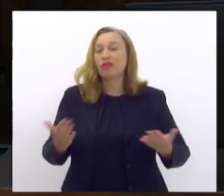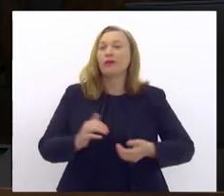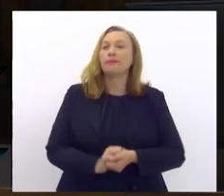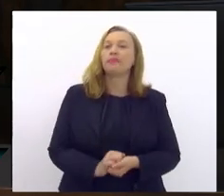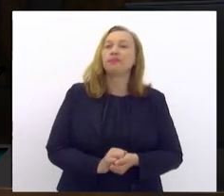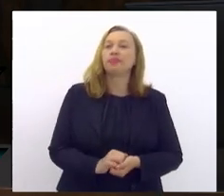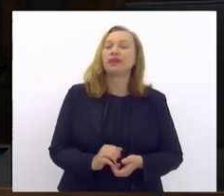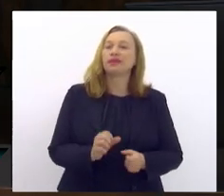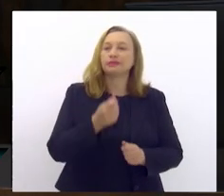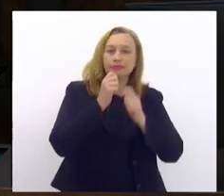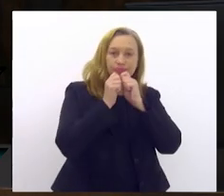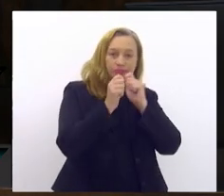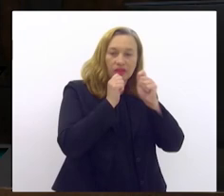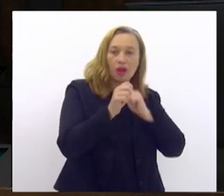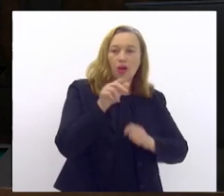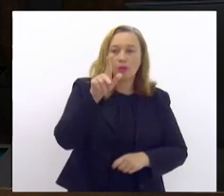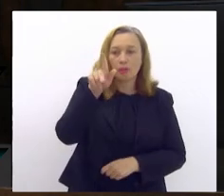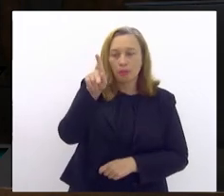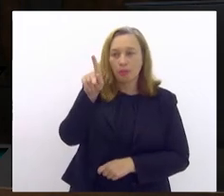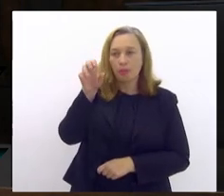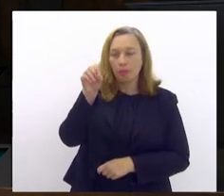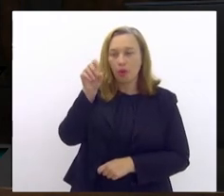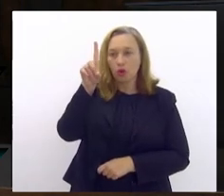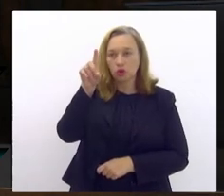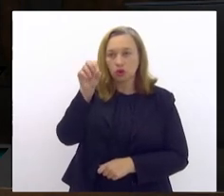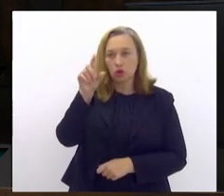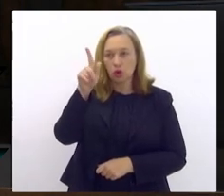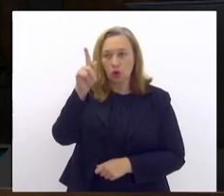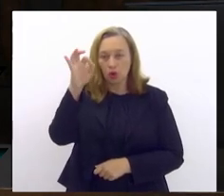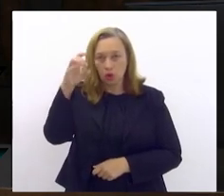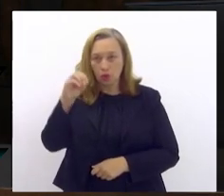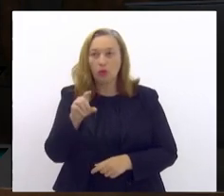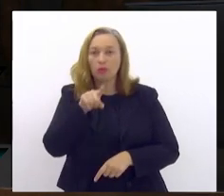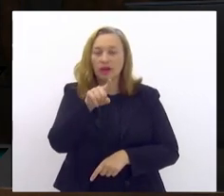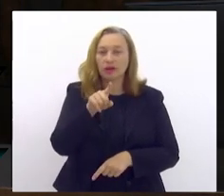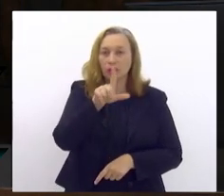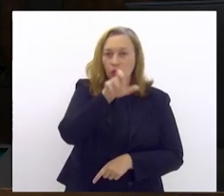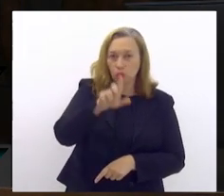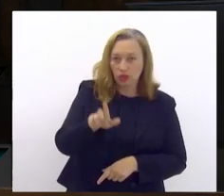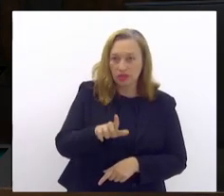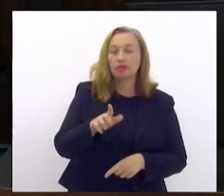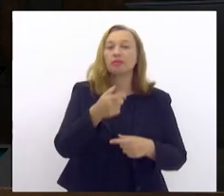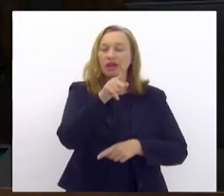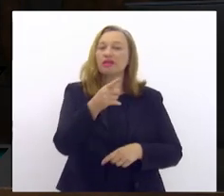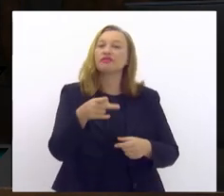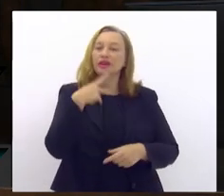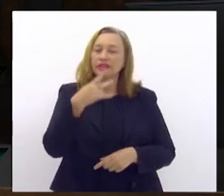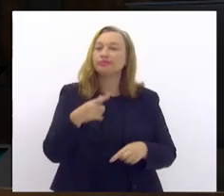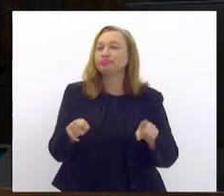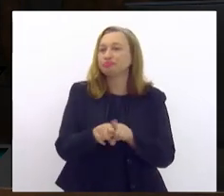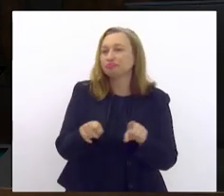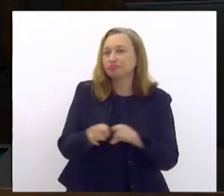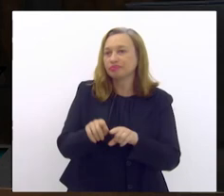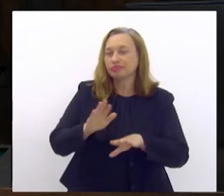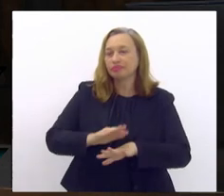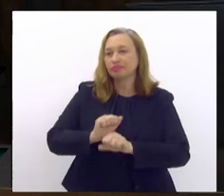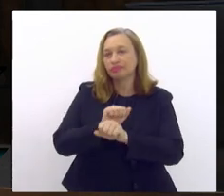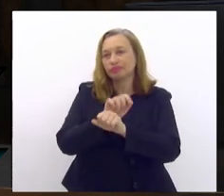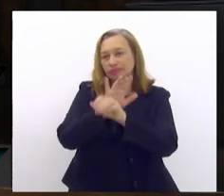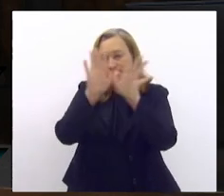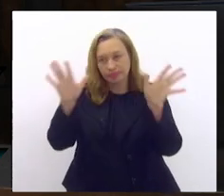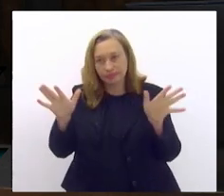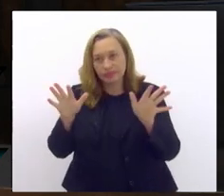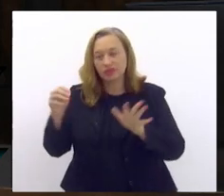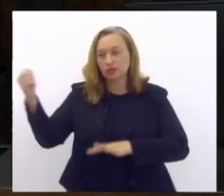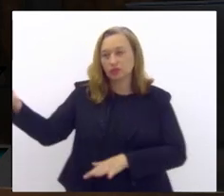a palavra agora para o podólogo Luiz Pedreira, para que ele também possa estar falando com mais propriedade do